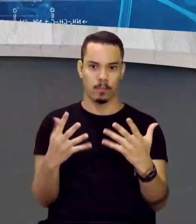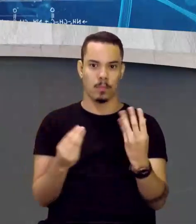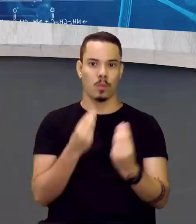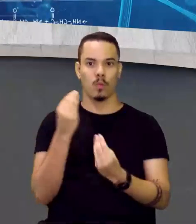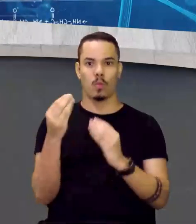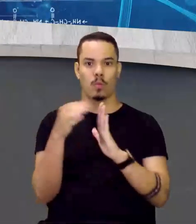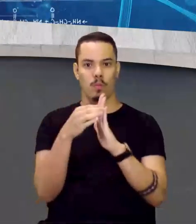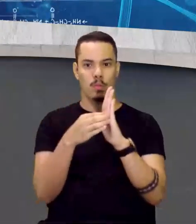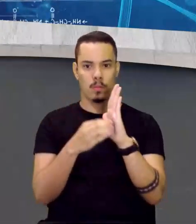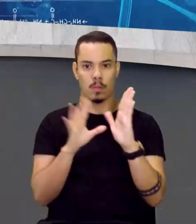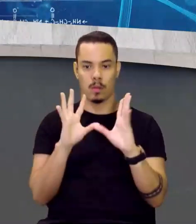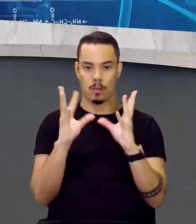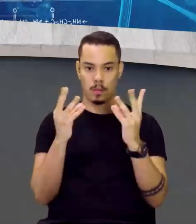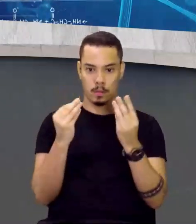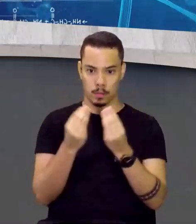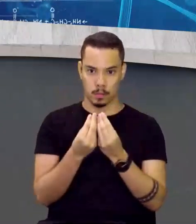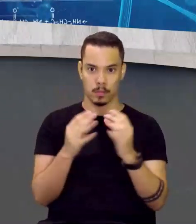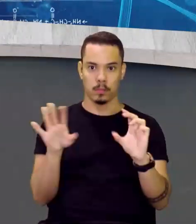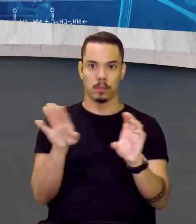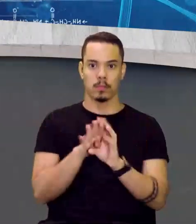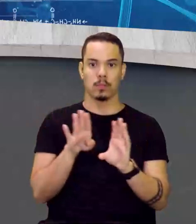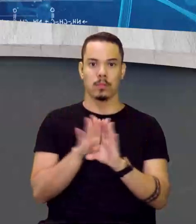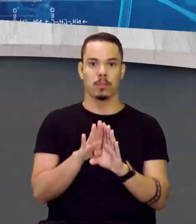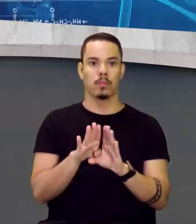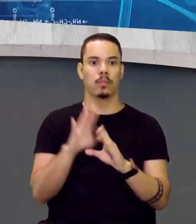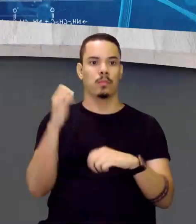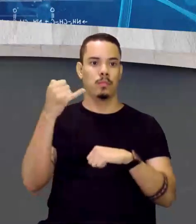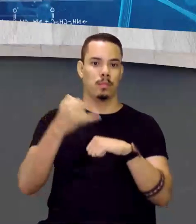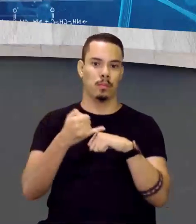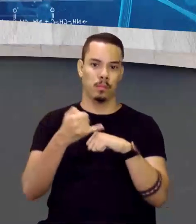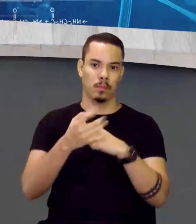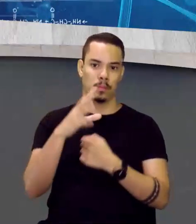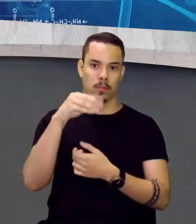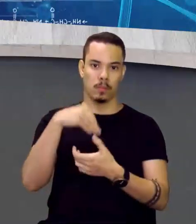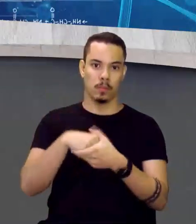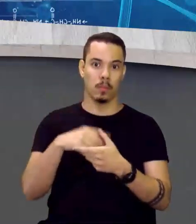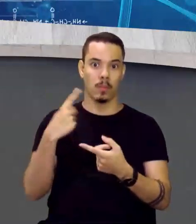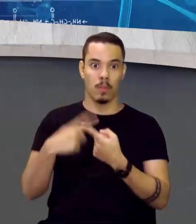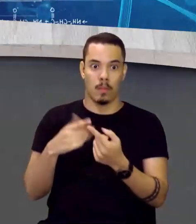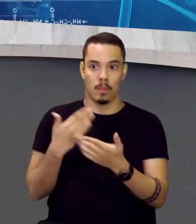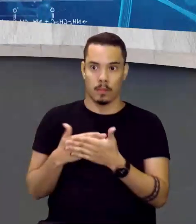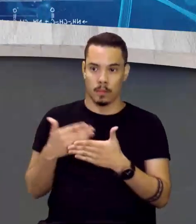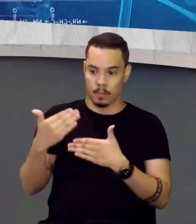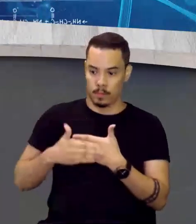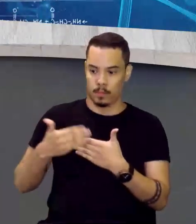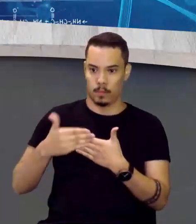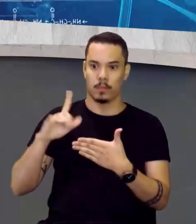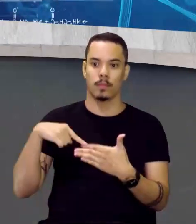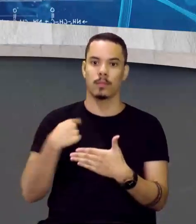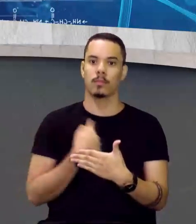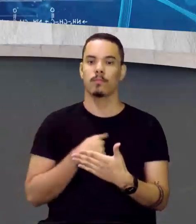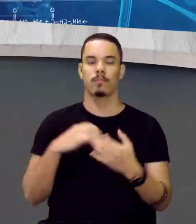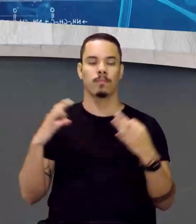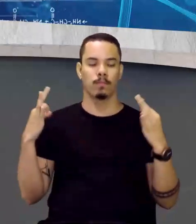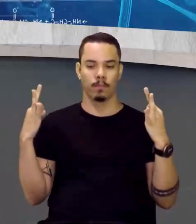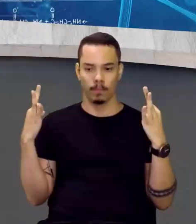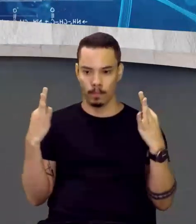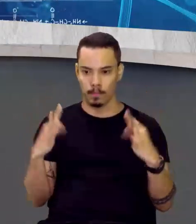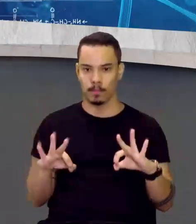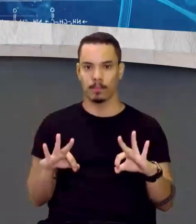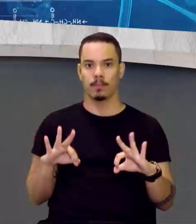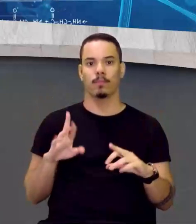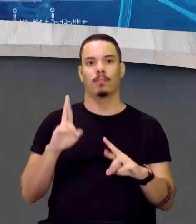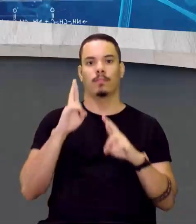partículas do átomo, sobre os íons nessa aula, que nas próximas aulas nós vamos com certeza esperar